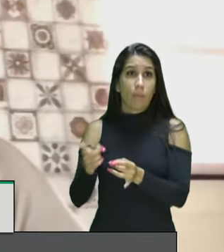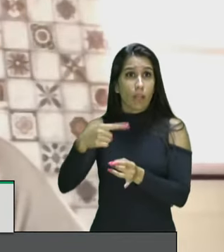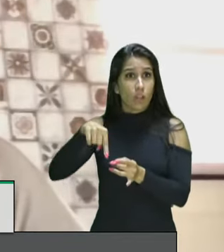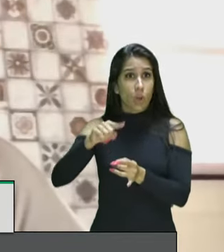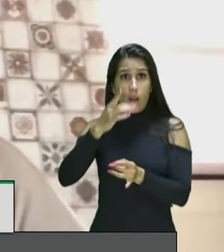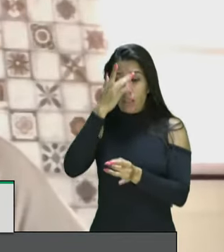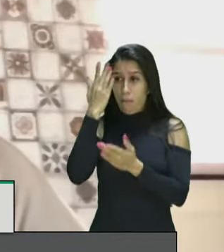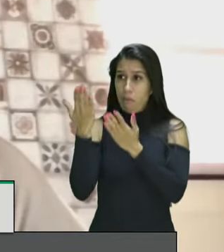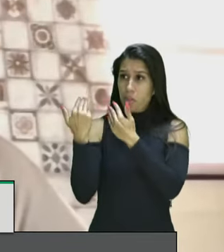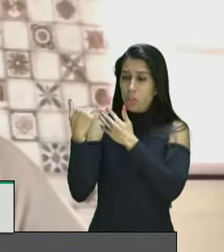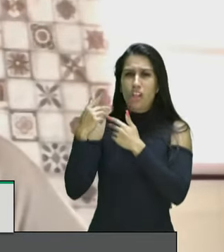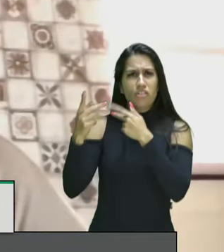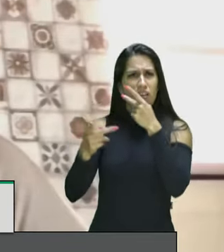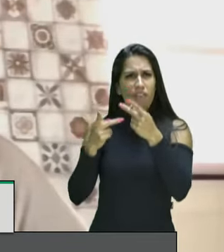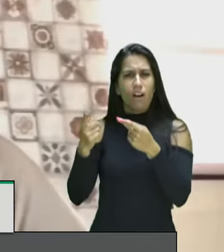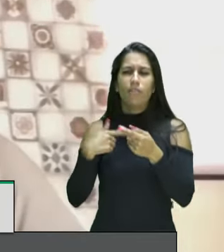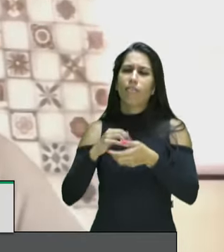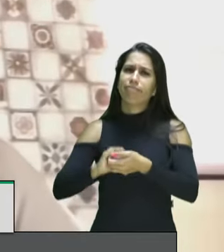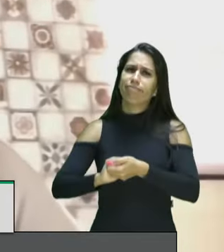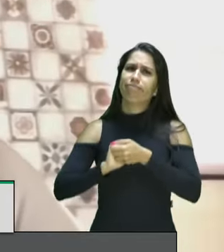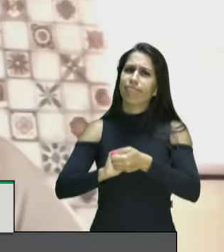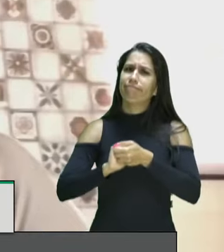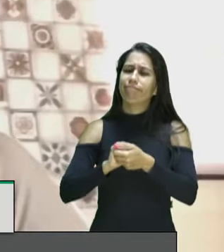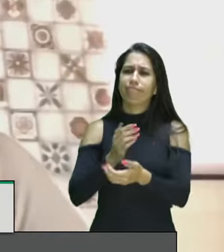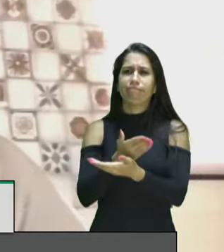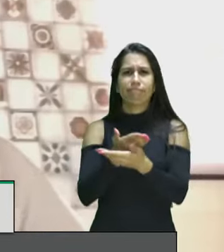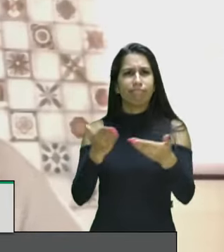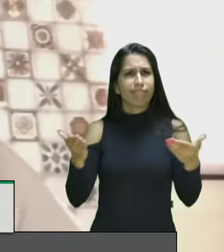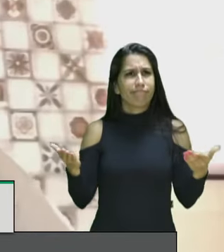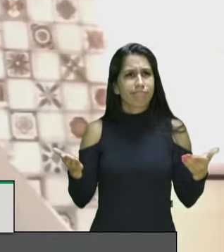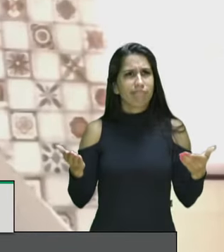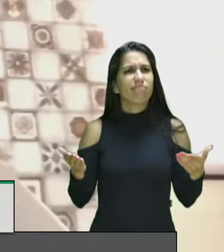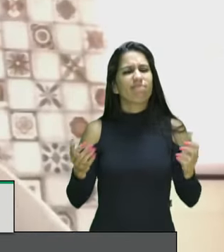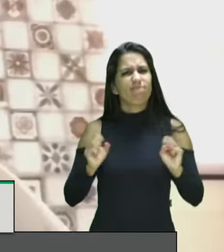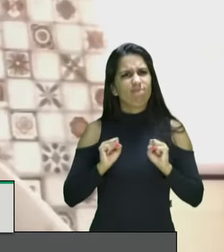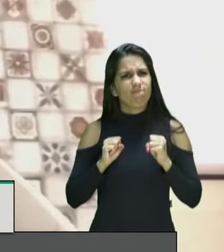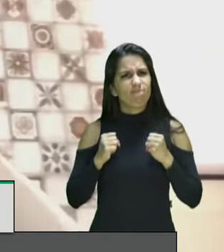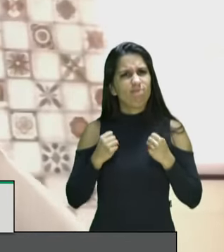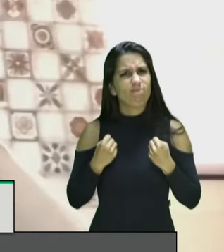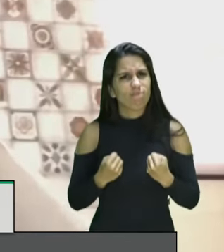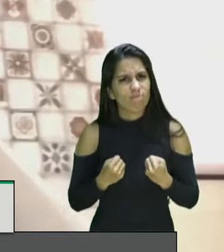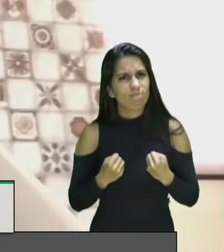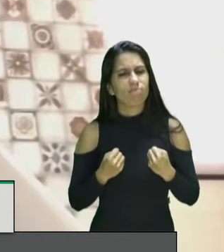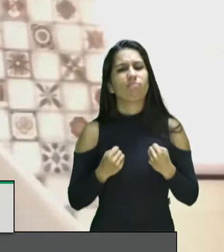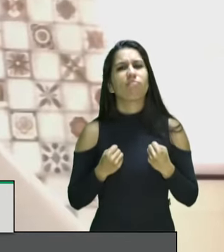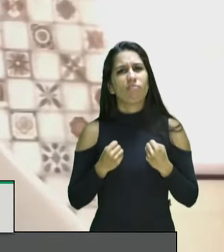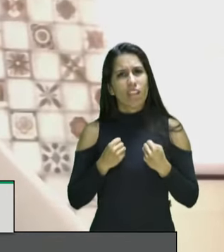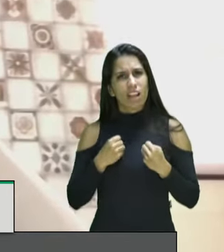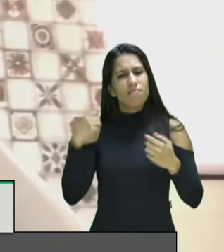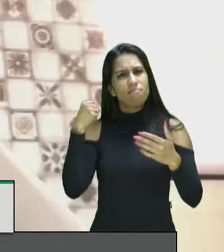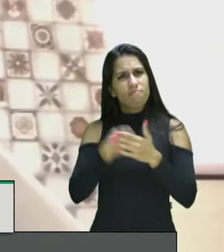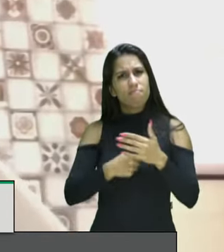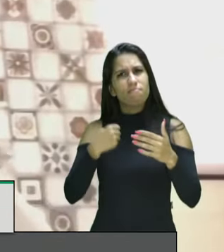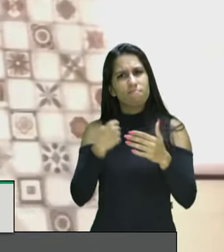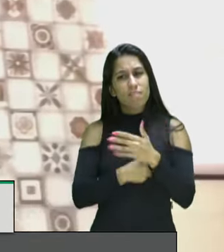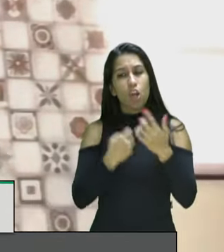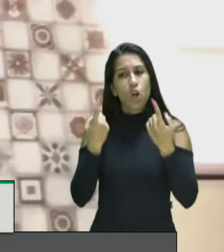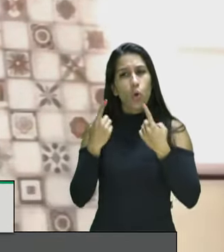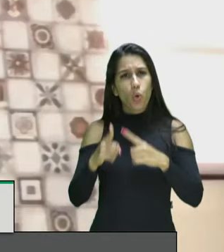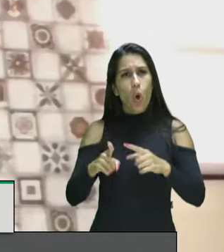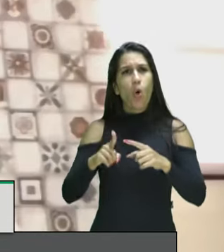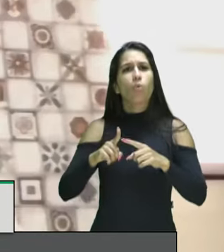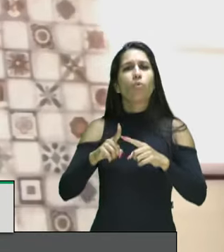quero cumprimentar todos os companheiros de militância que doam sua vida e dedicam sua vida para enfrentar o racismo num país